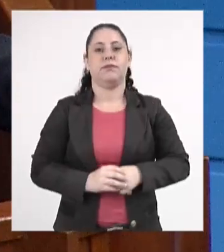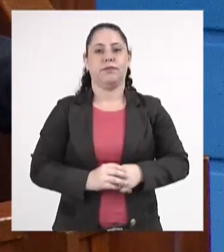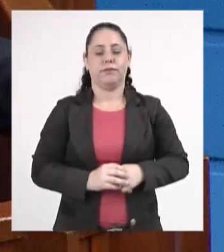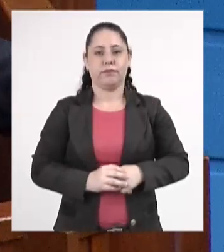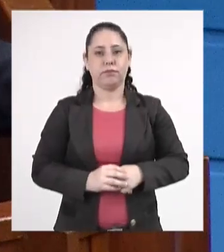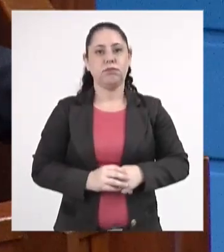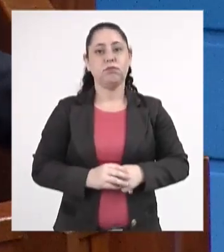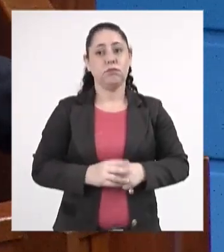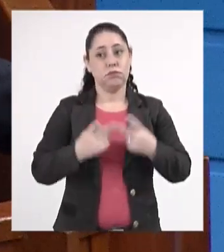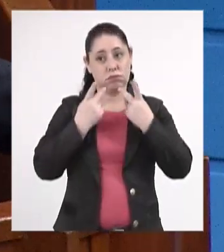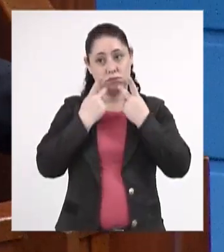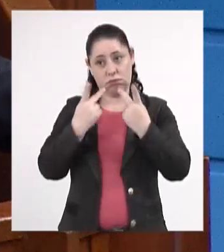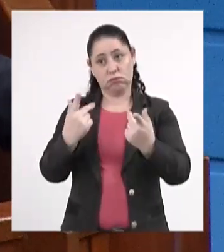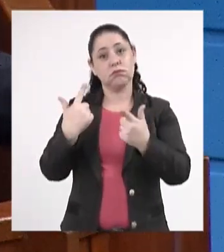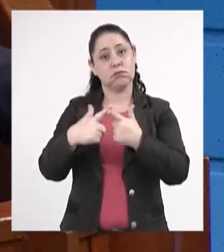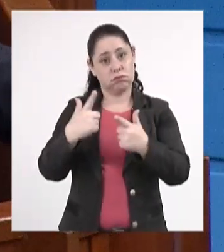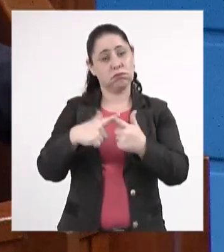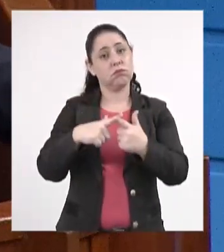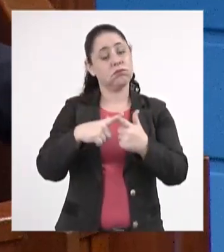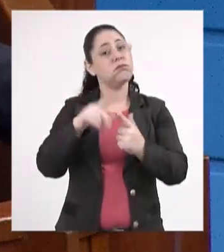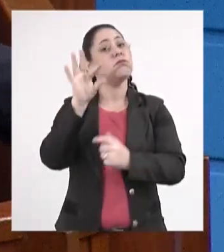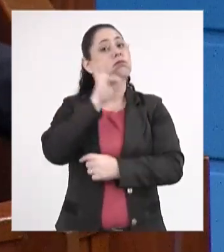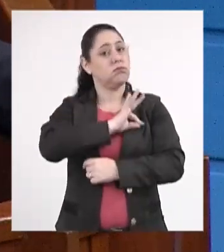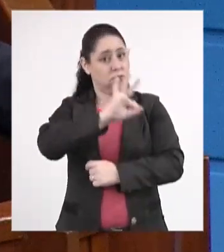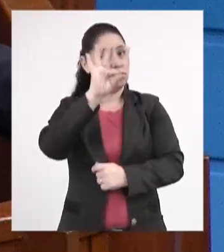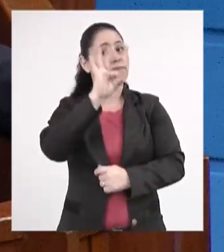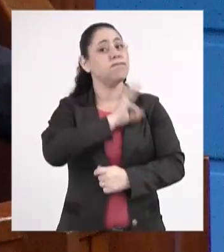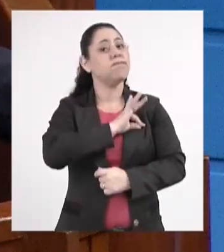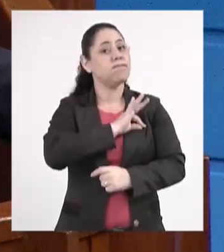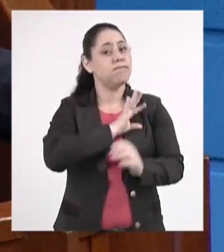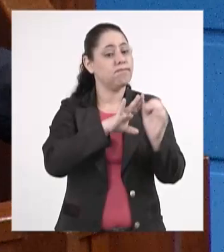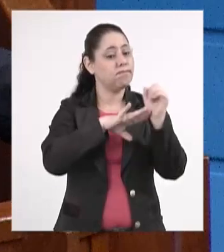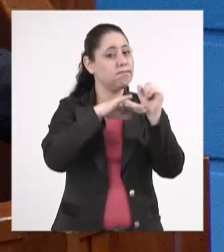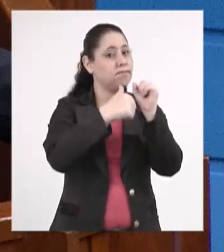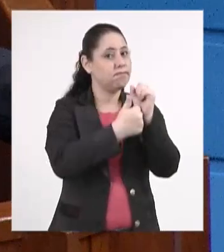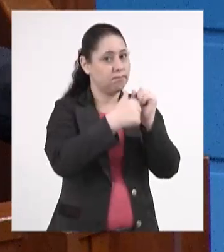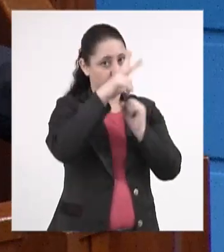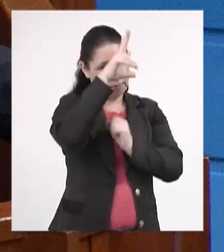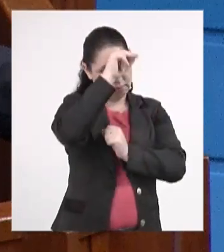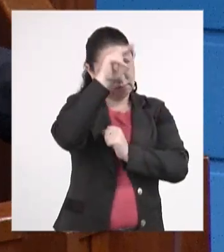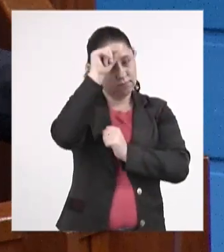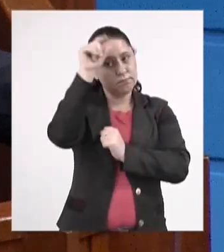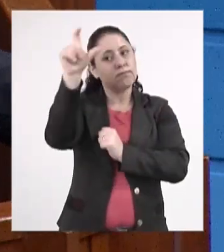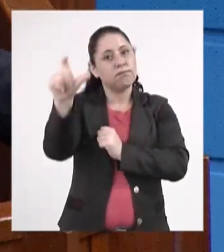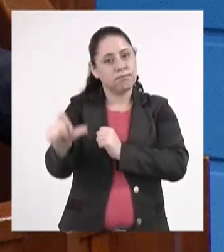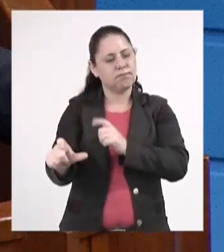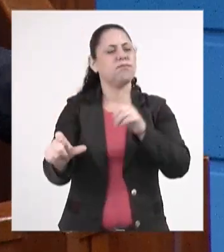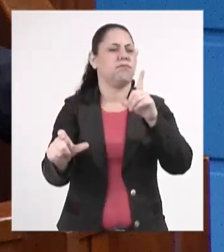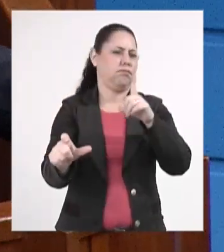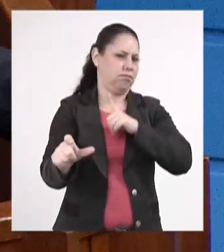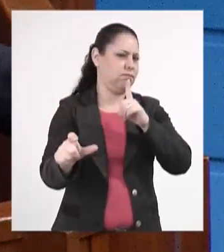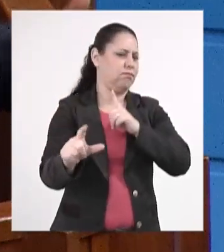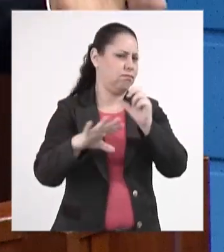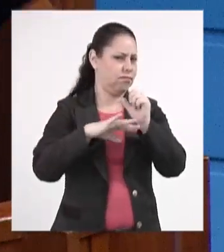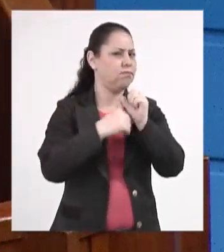E eu digo isso porque tem folhas secretas por aí, em prefeituras, tem